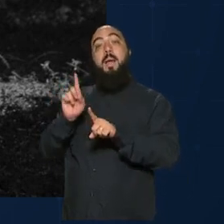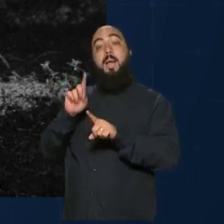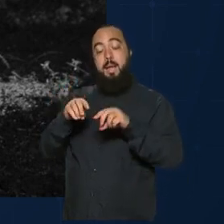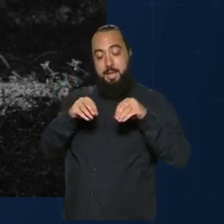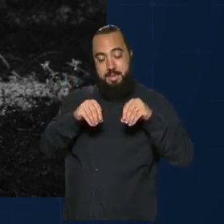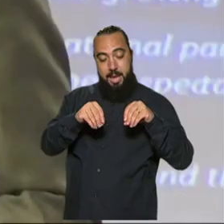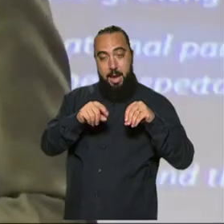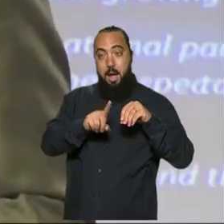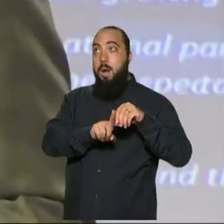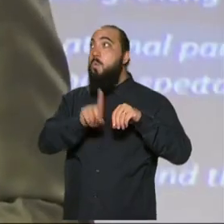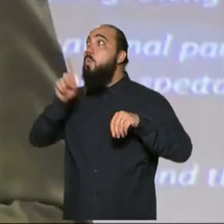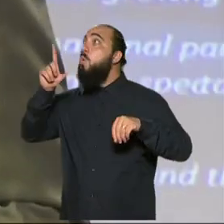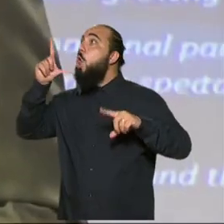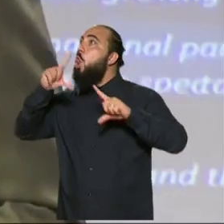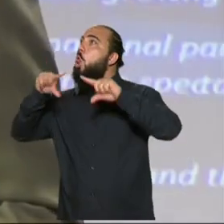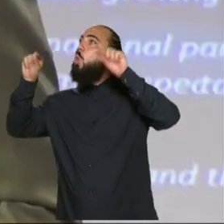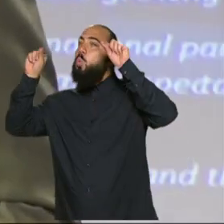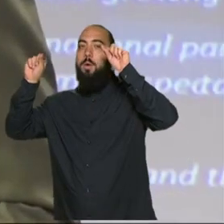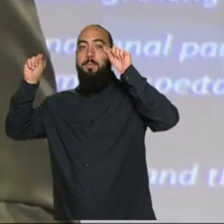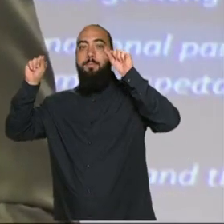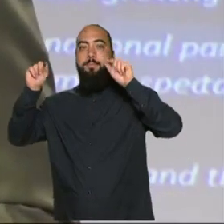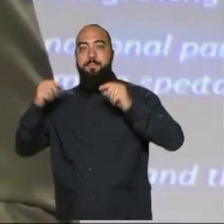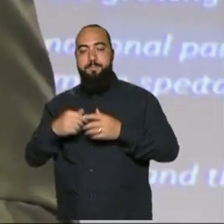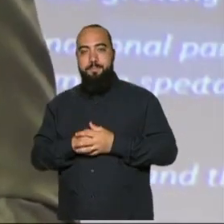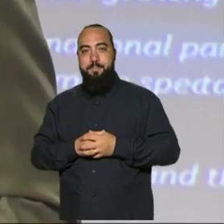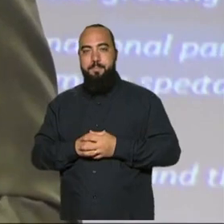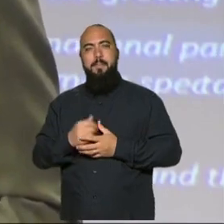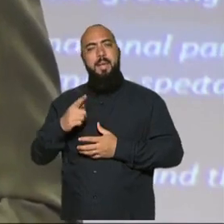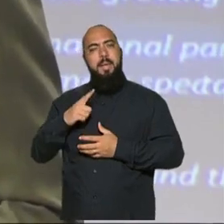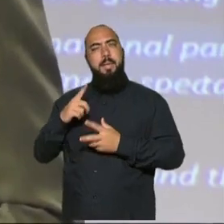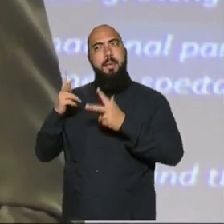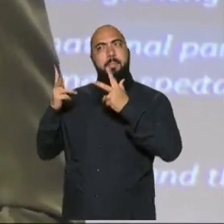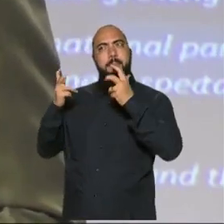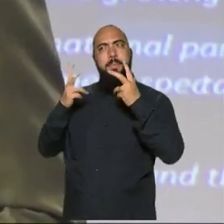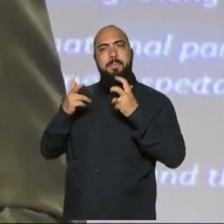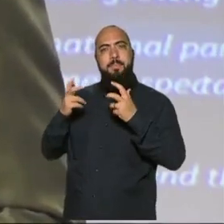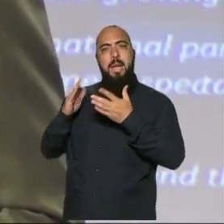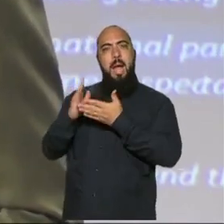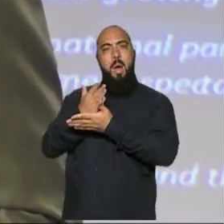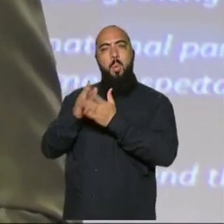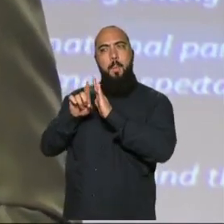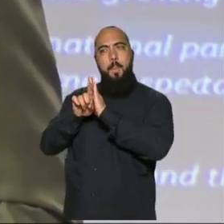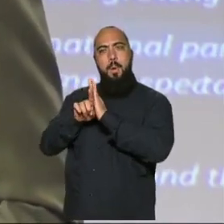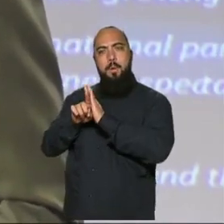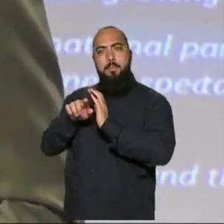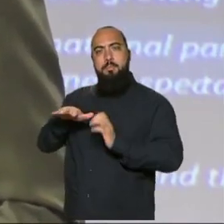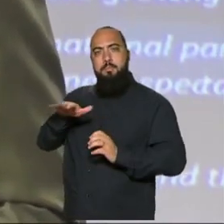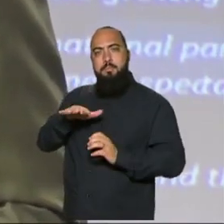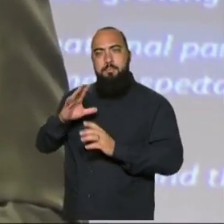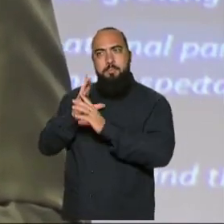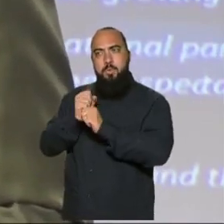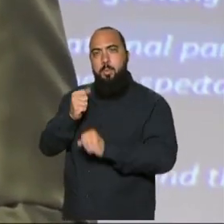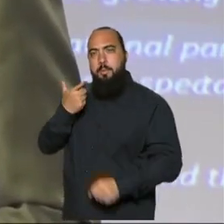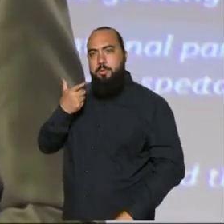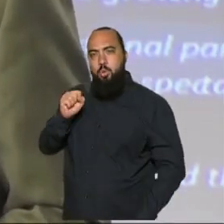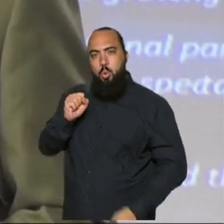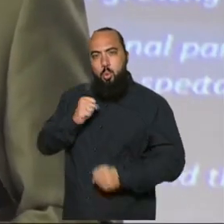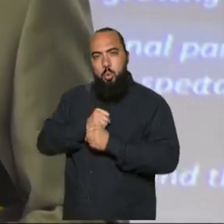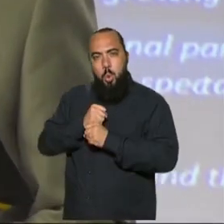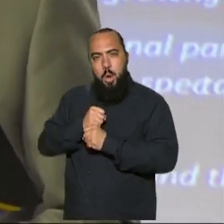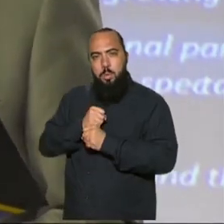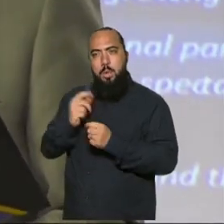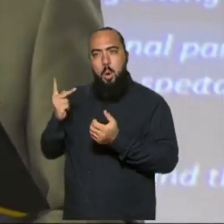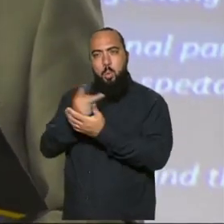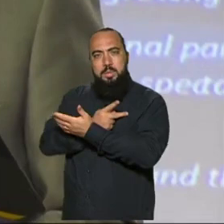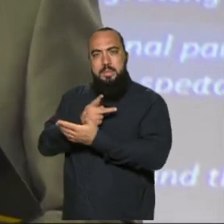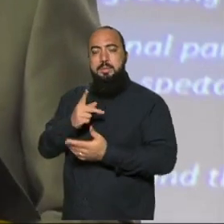à Lua. Há uma percepção de alguns pesquisadores que, em torno dos 28 anos, ocorre